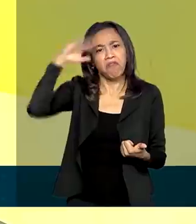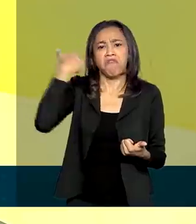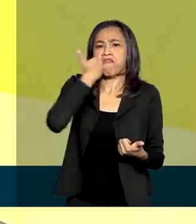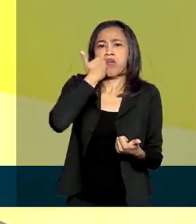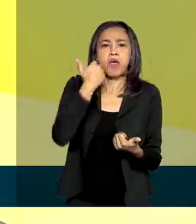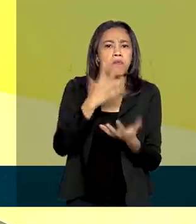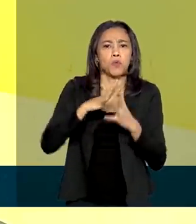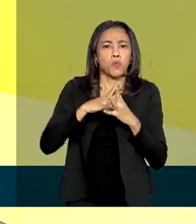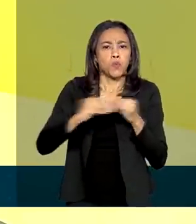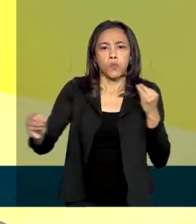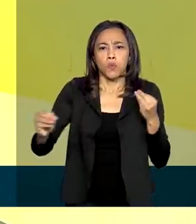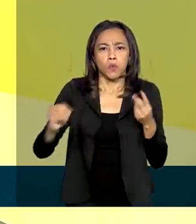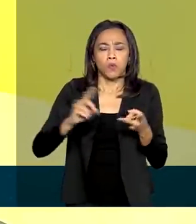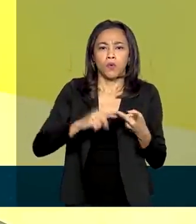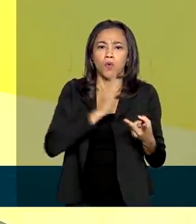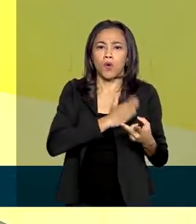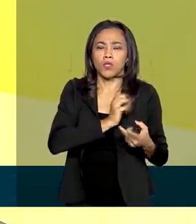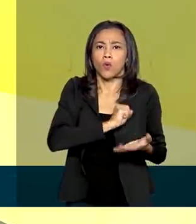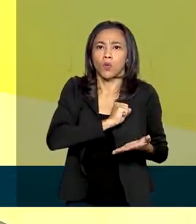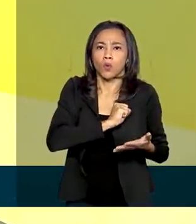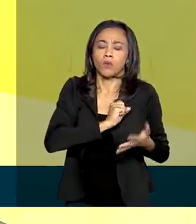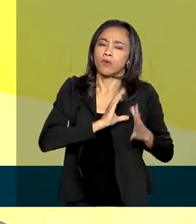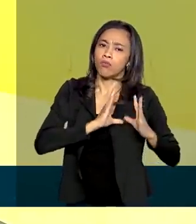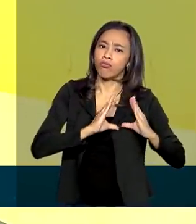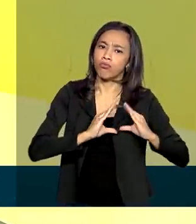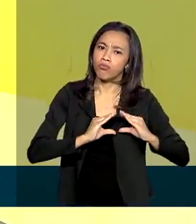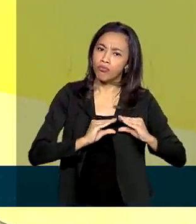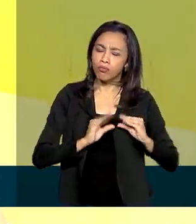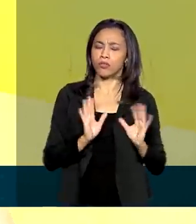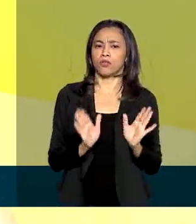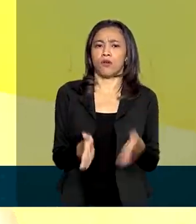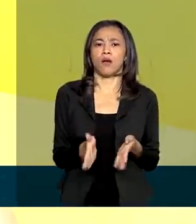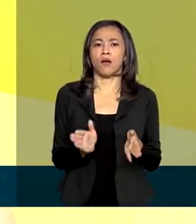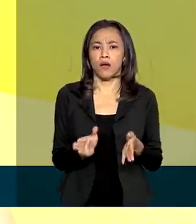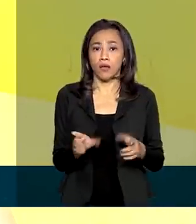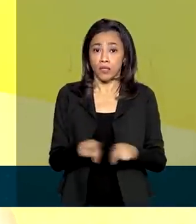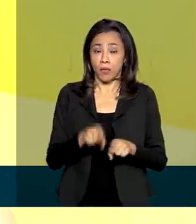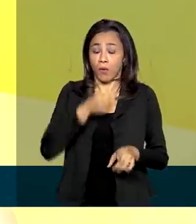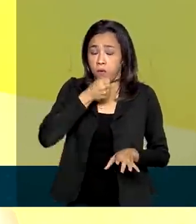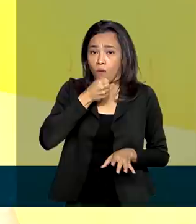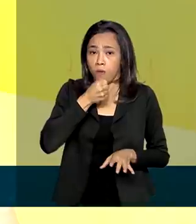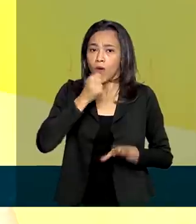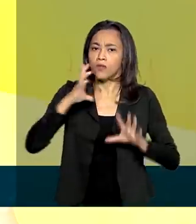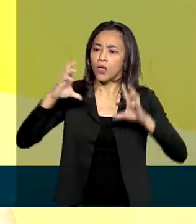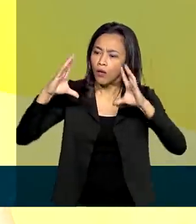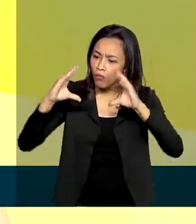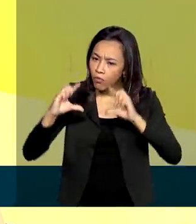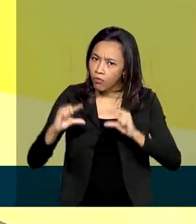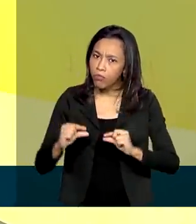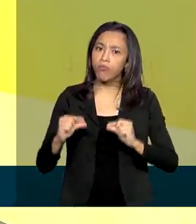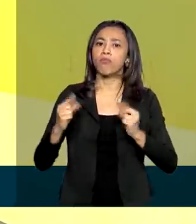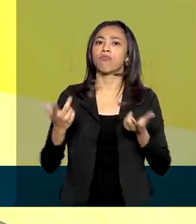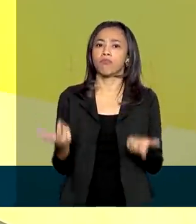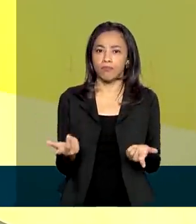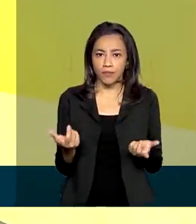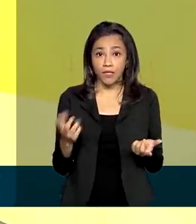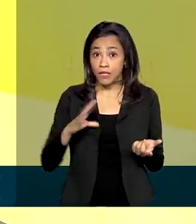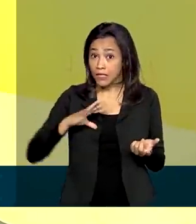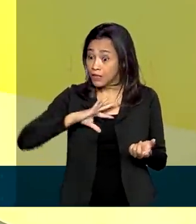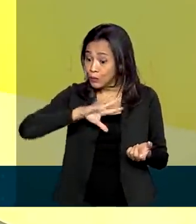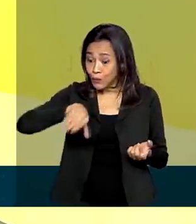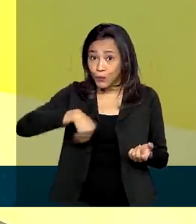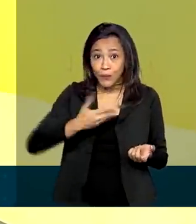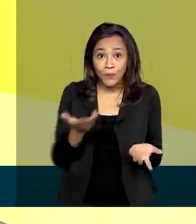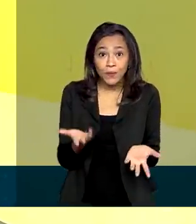paciente já melhorou da dispneia, esse paciente já melhorou dos sintomas de tosse em disposição e acaba terminando o